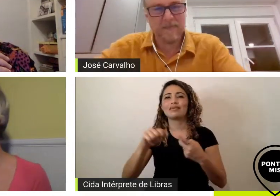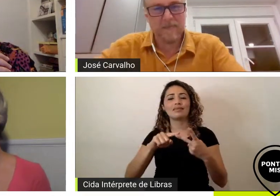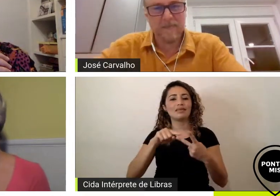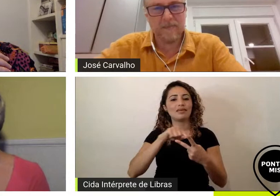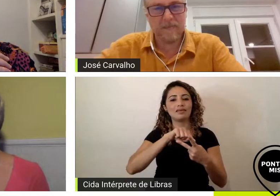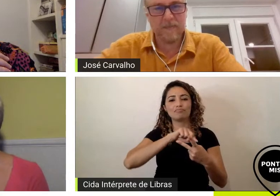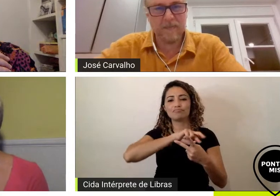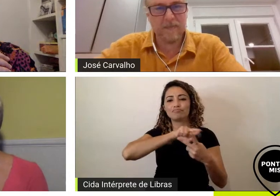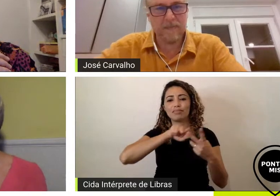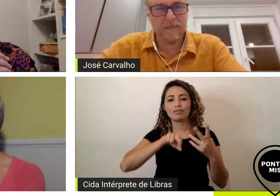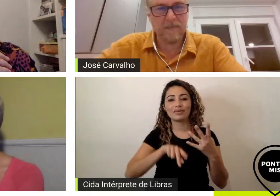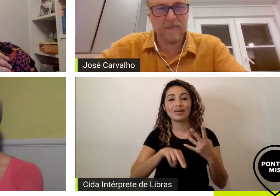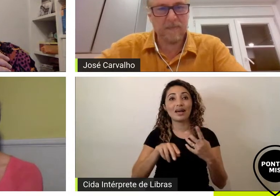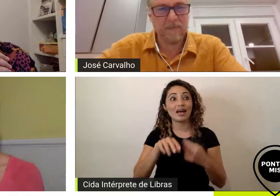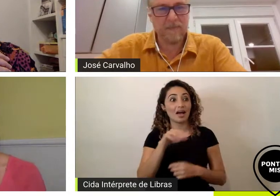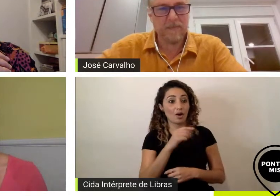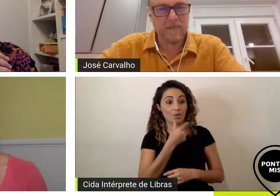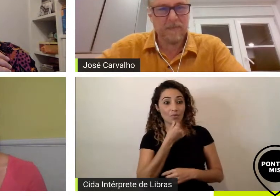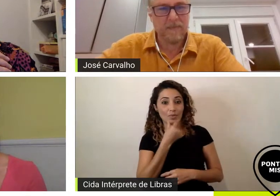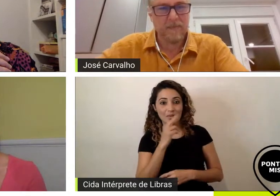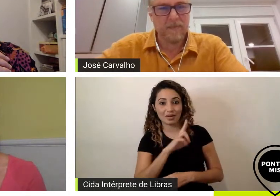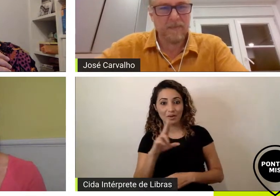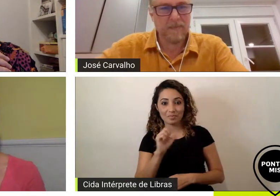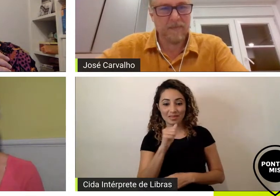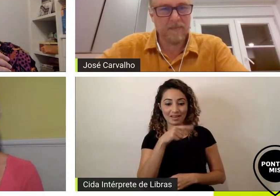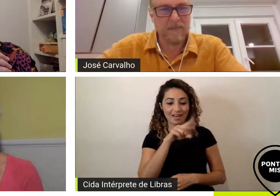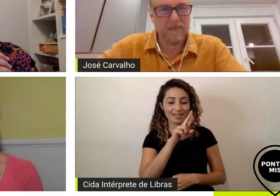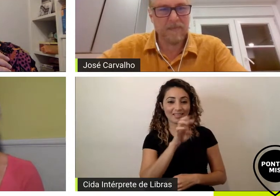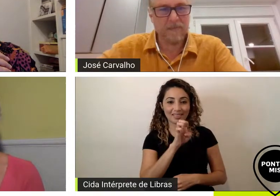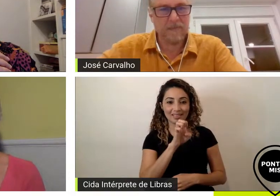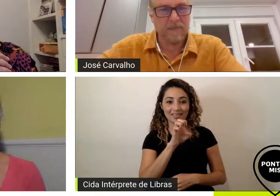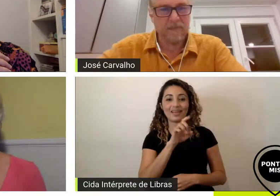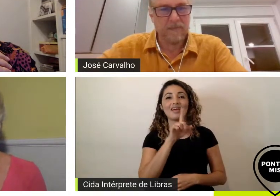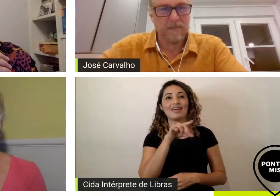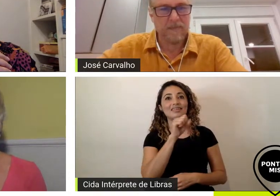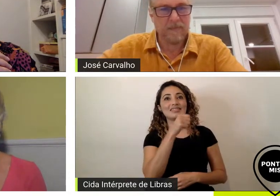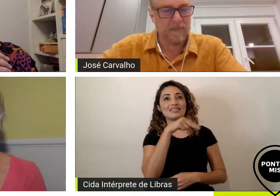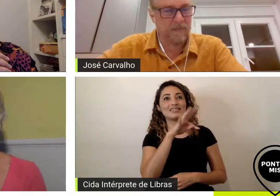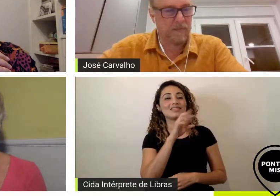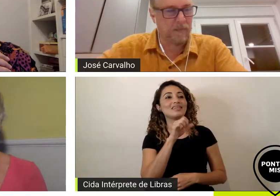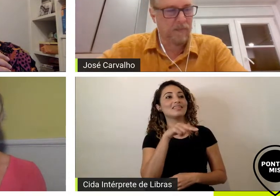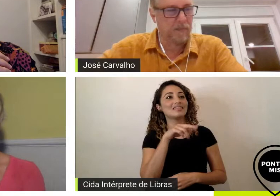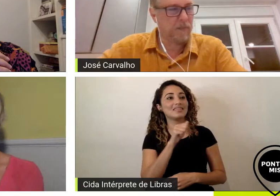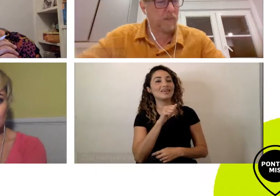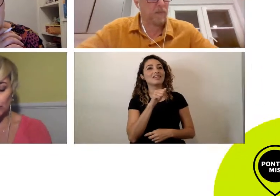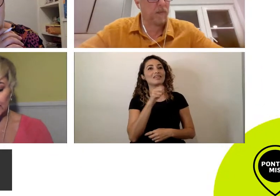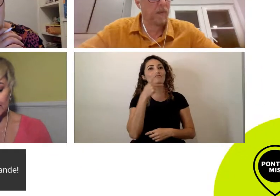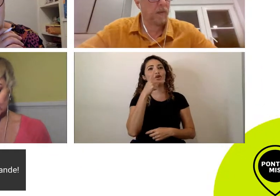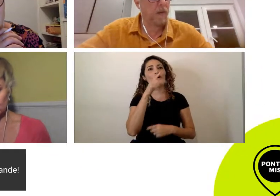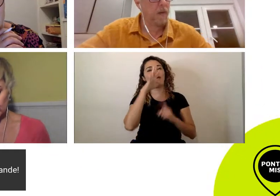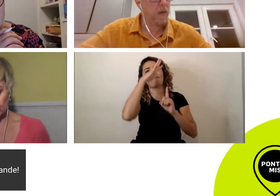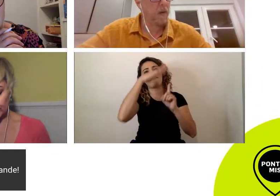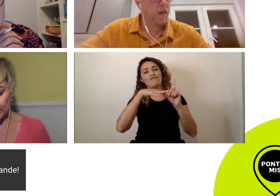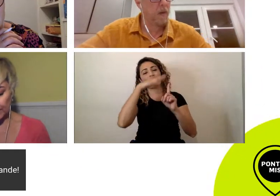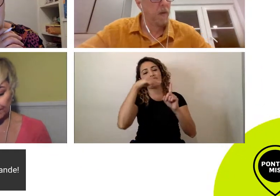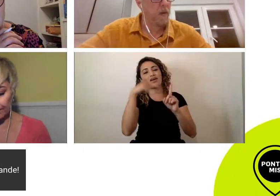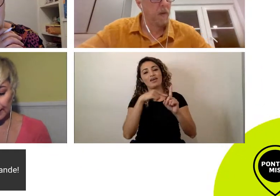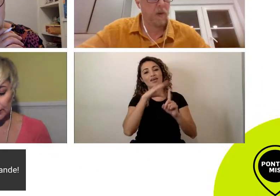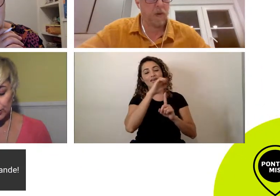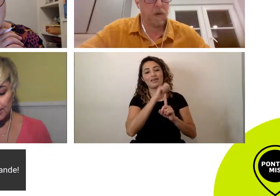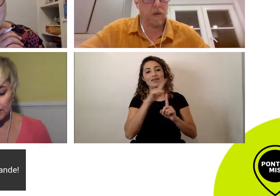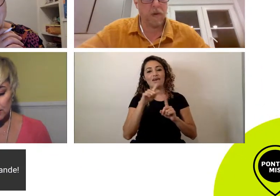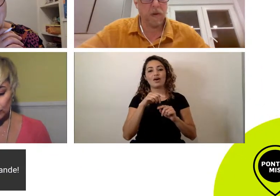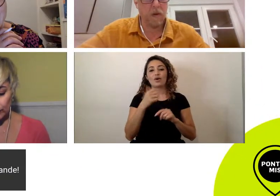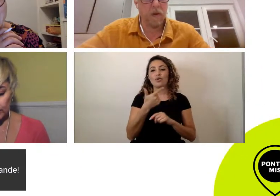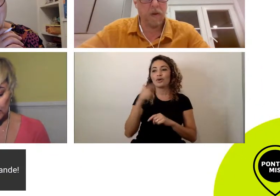falou que é muito fã o André Santana sou muito fã do Carl o grande Michigan Heaven falou Morgana é diva